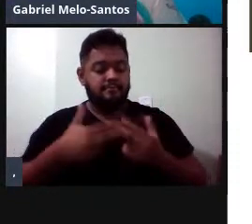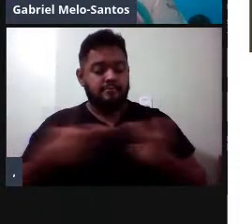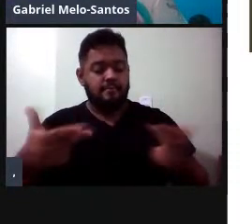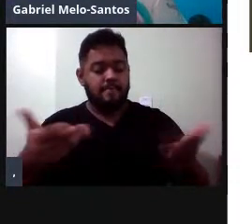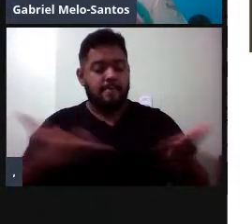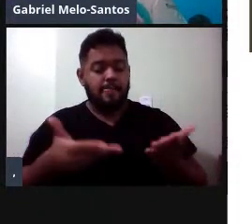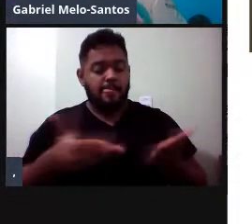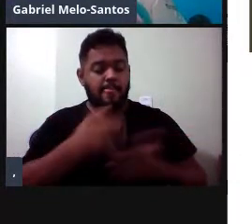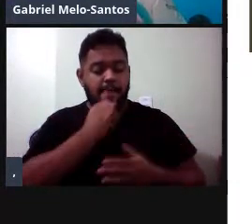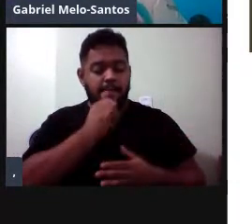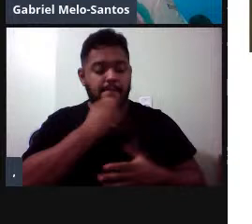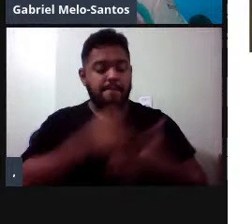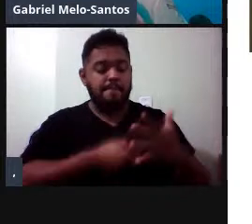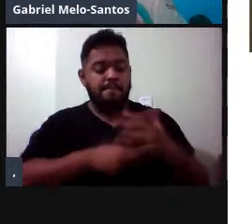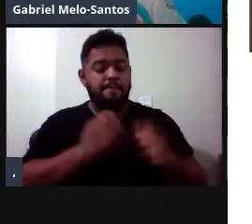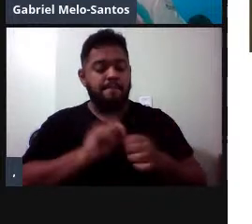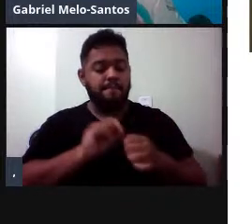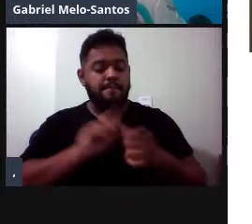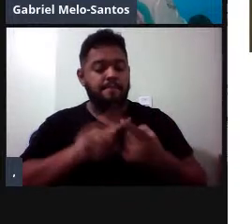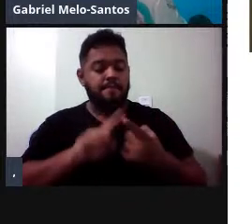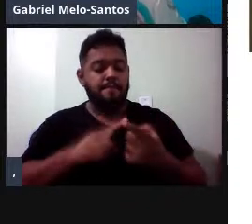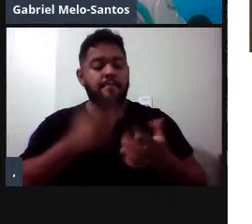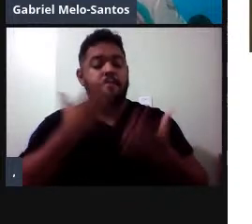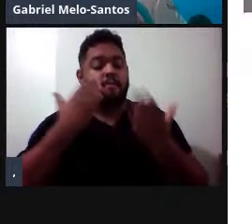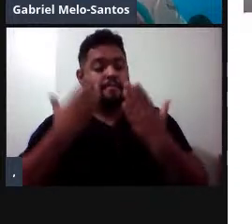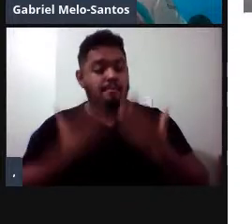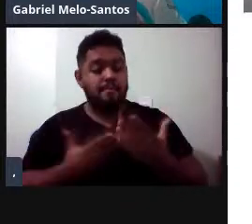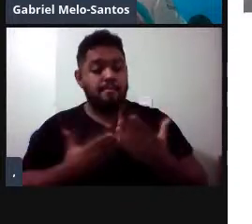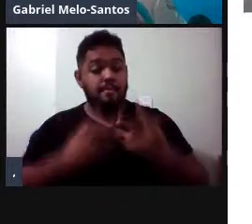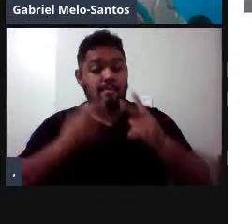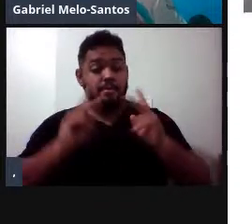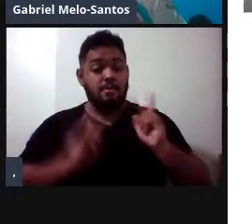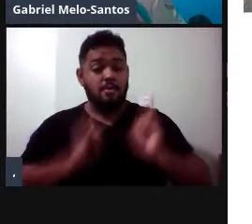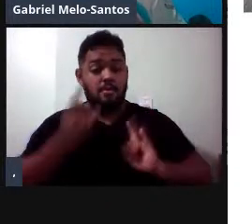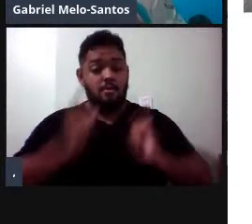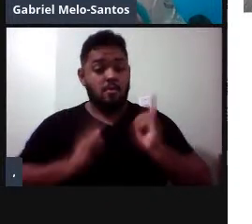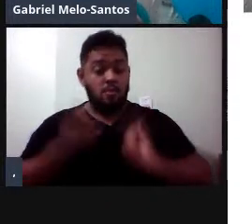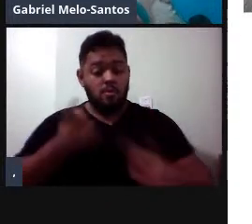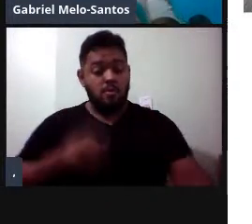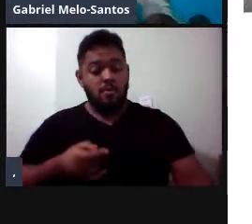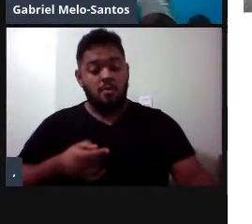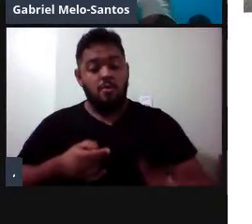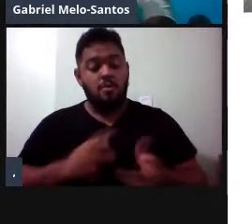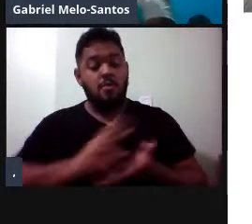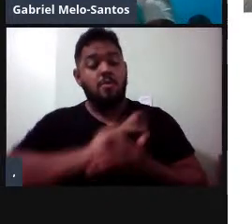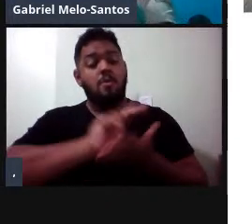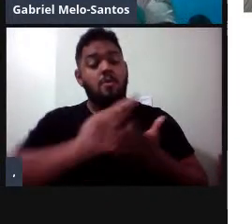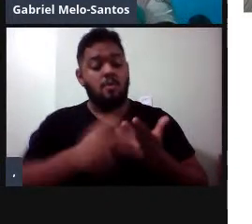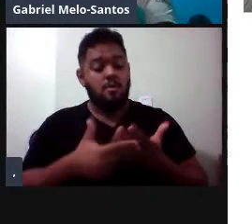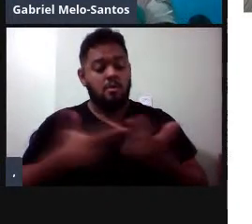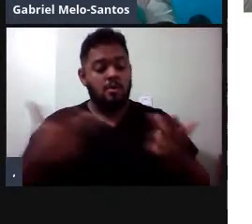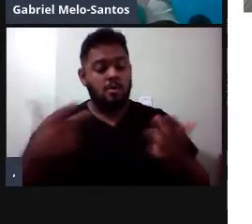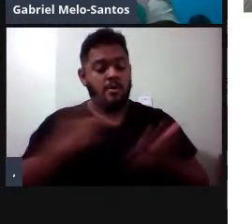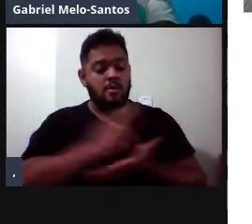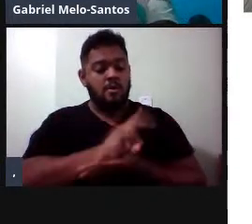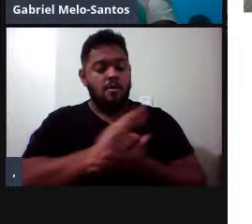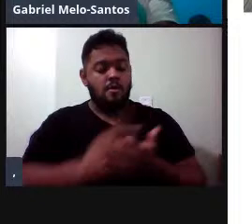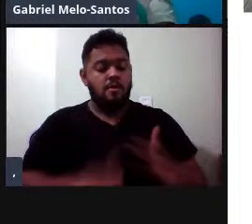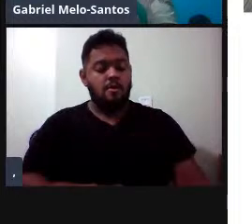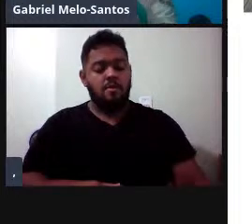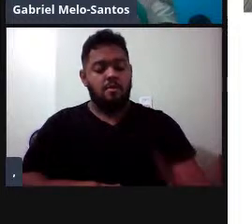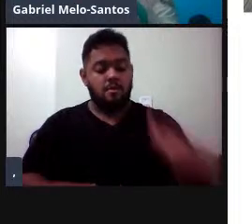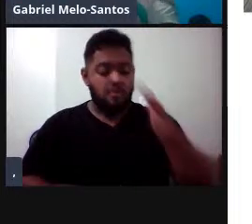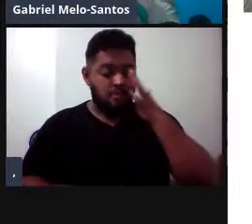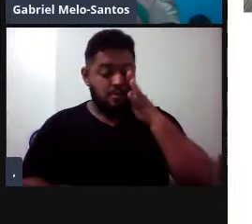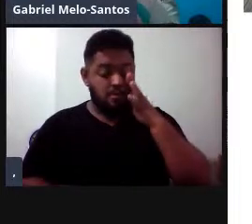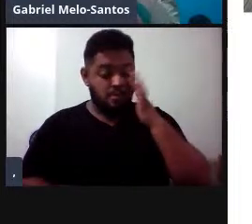agora a gente vai tentar fazer análises hormonais, então, várias coisas e sequenciamento genético, né? A gente tem